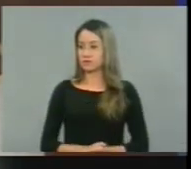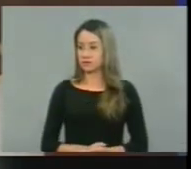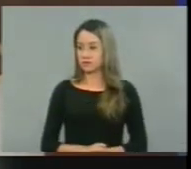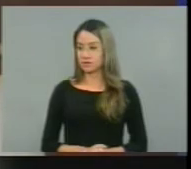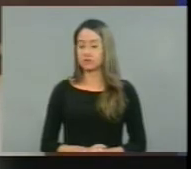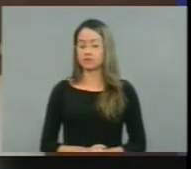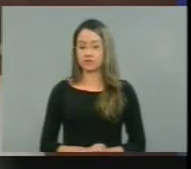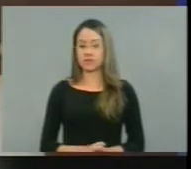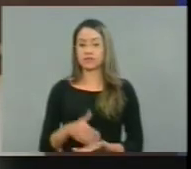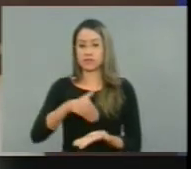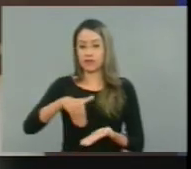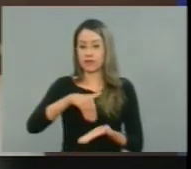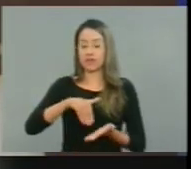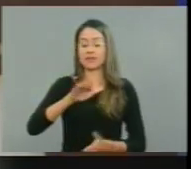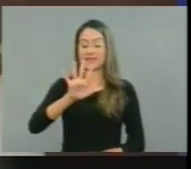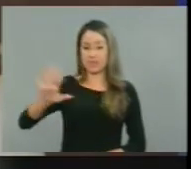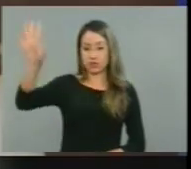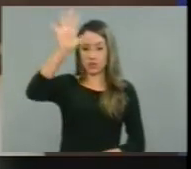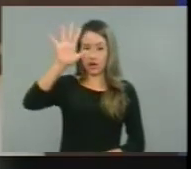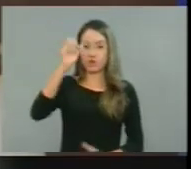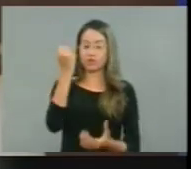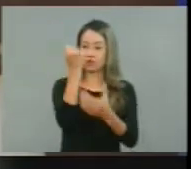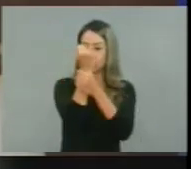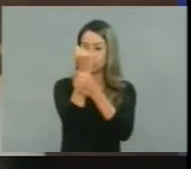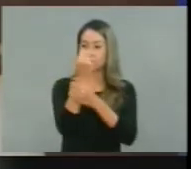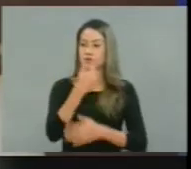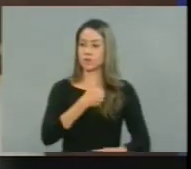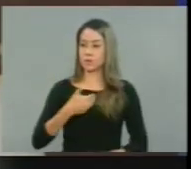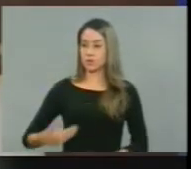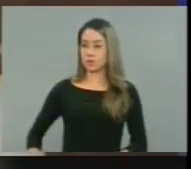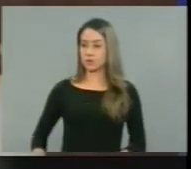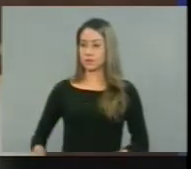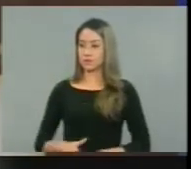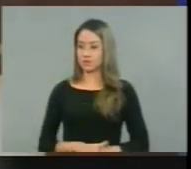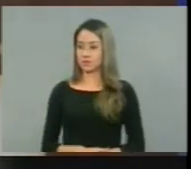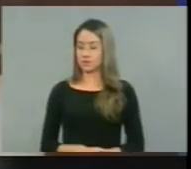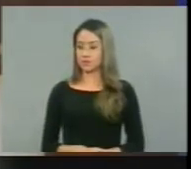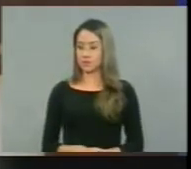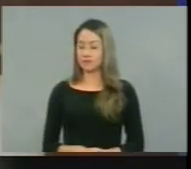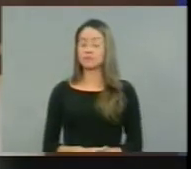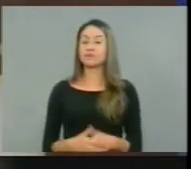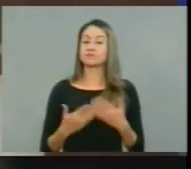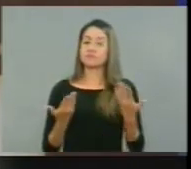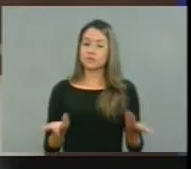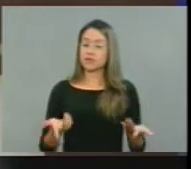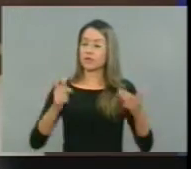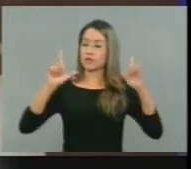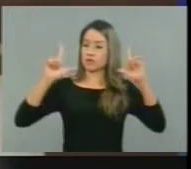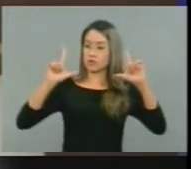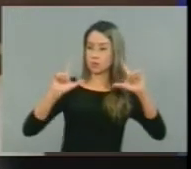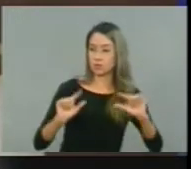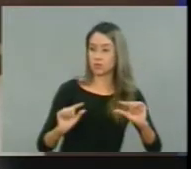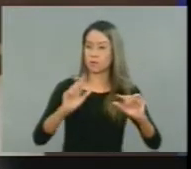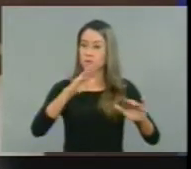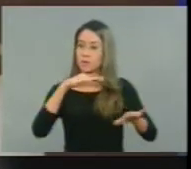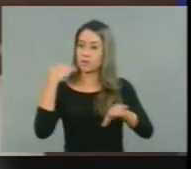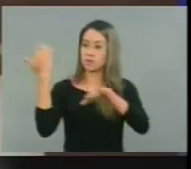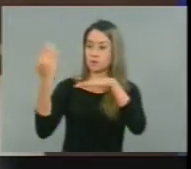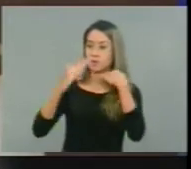Secretaria Nacional de Segurança Pública. ele deveria ter, na redução de homicídios,